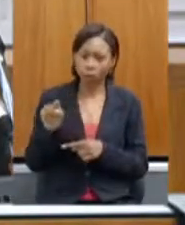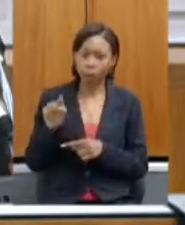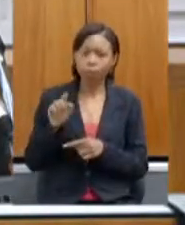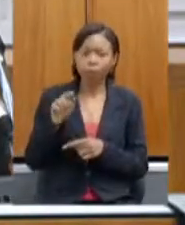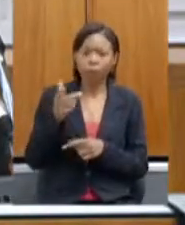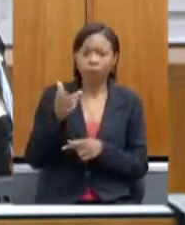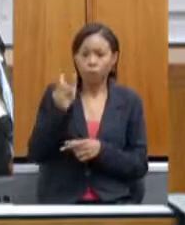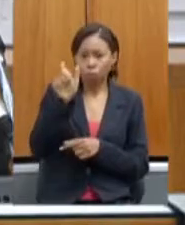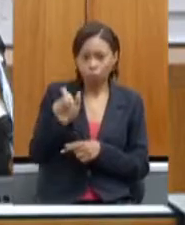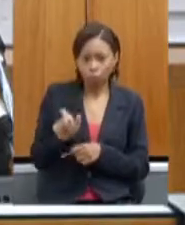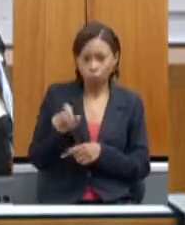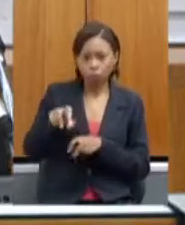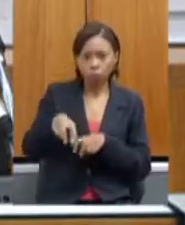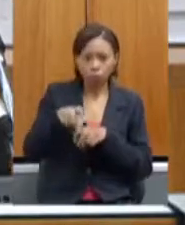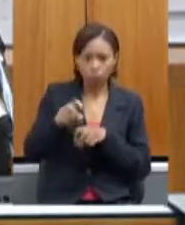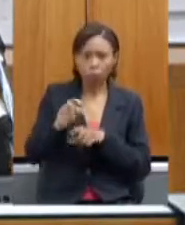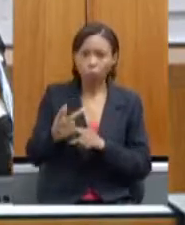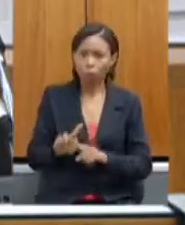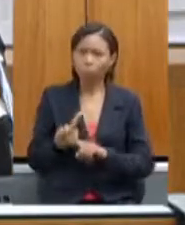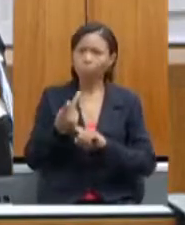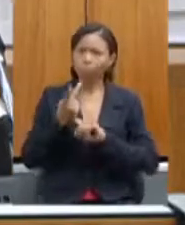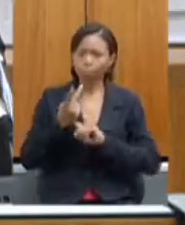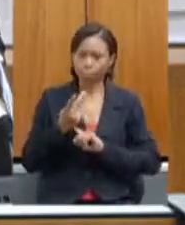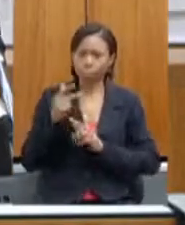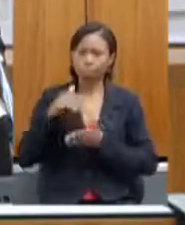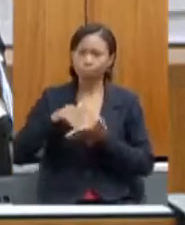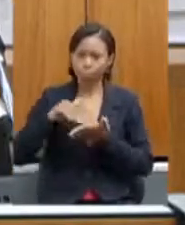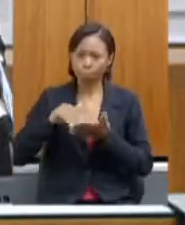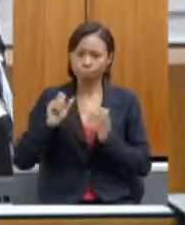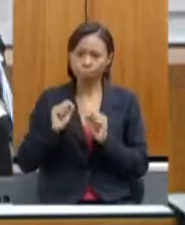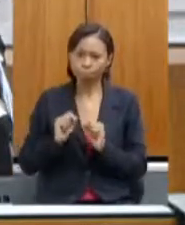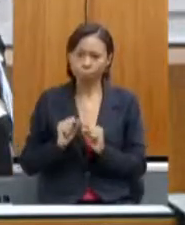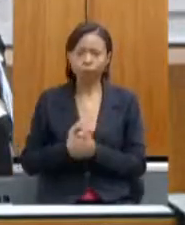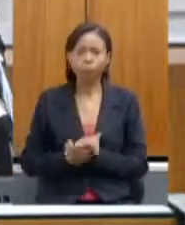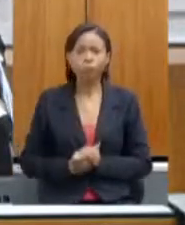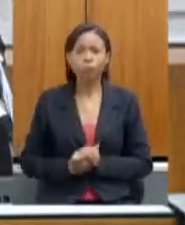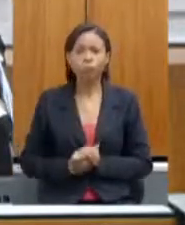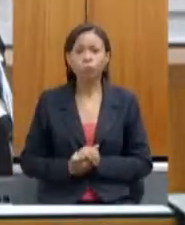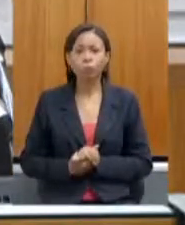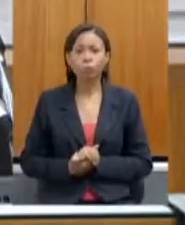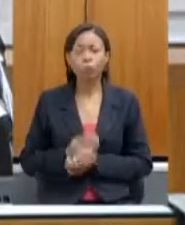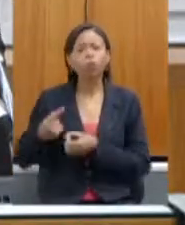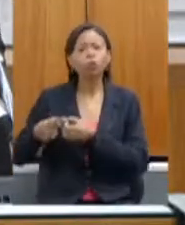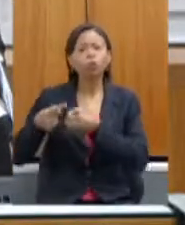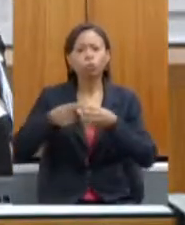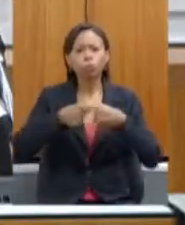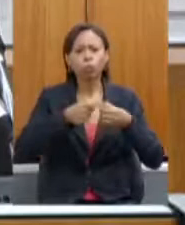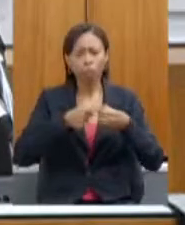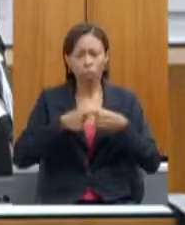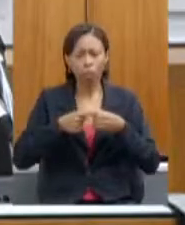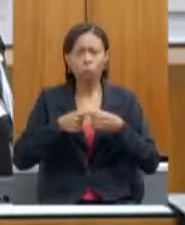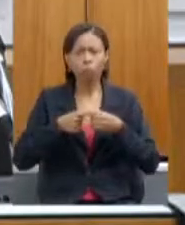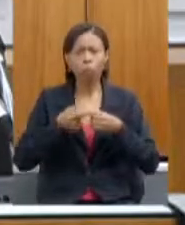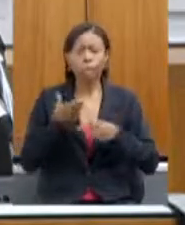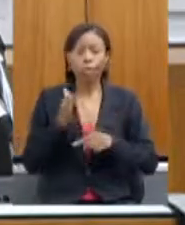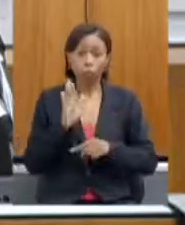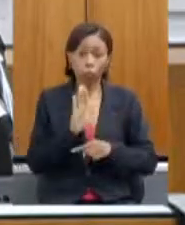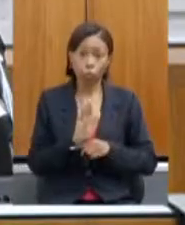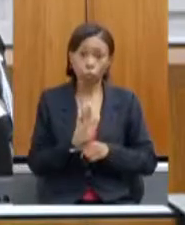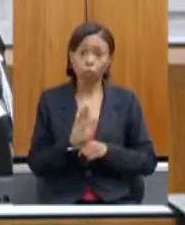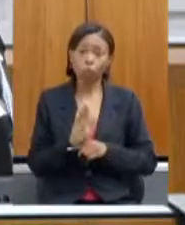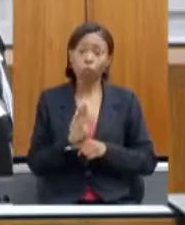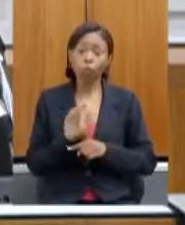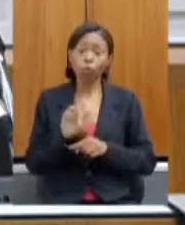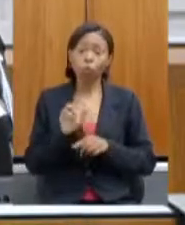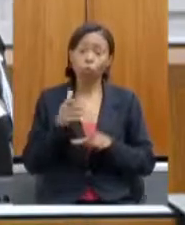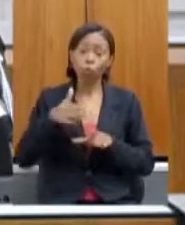Secretaria. E quanto aos municípios que vão ser atendidos pelo irrigaminas, assim que a gente tiver essa relação, a gente